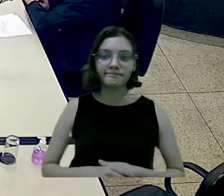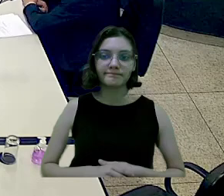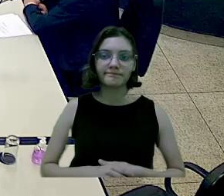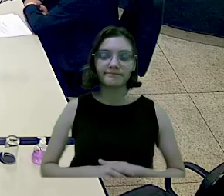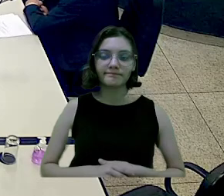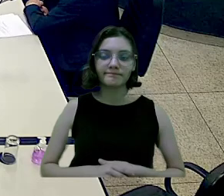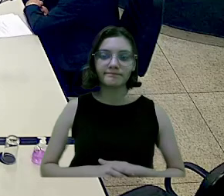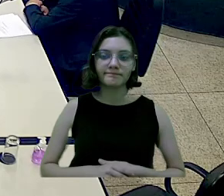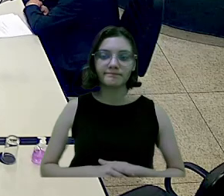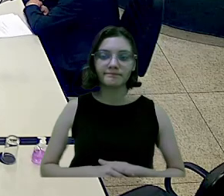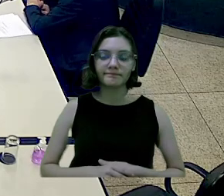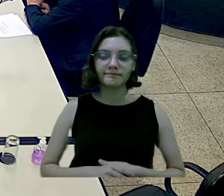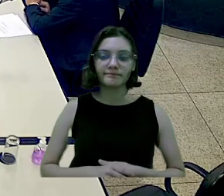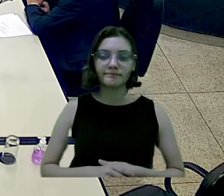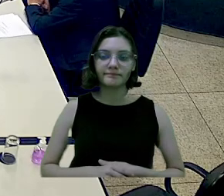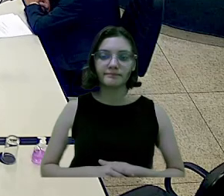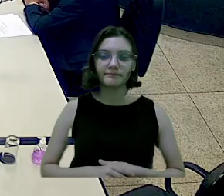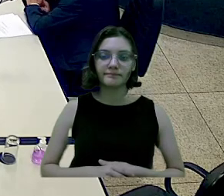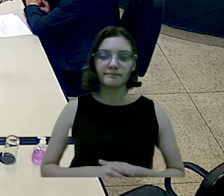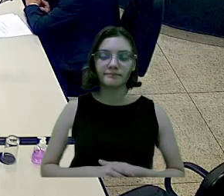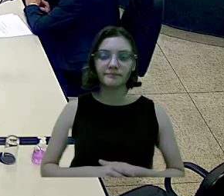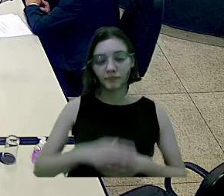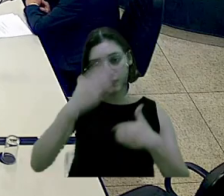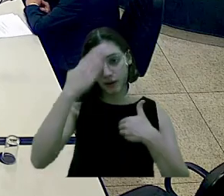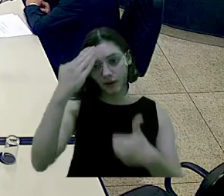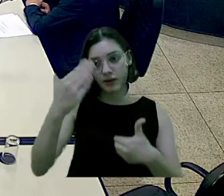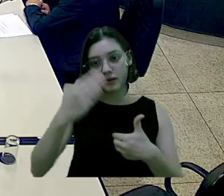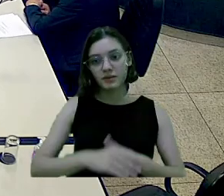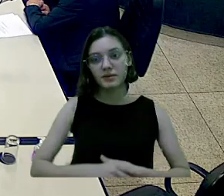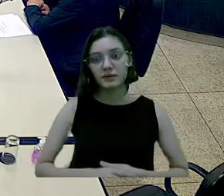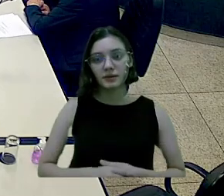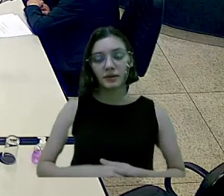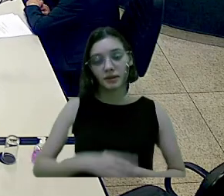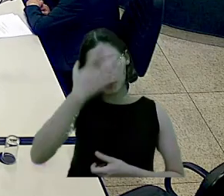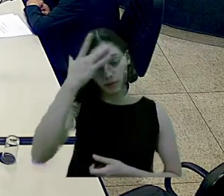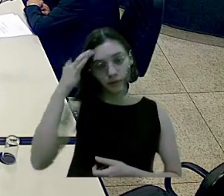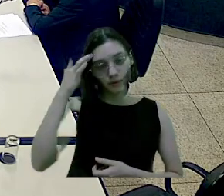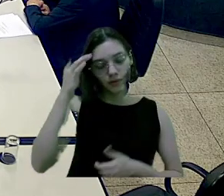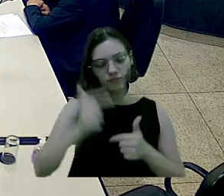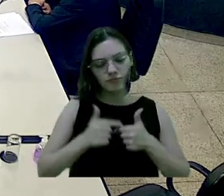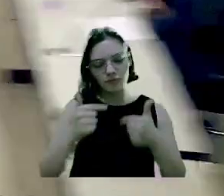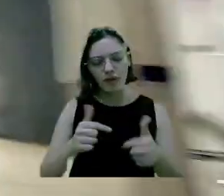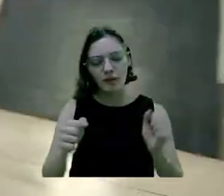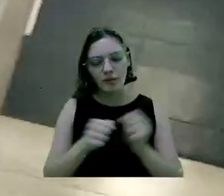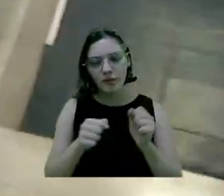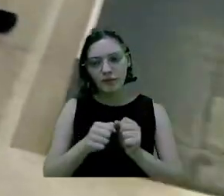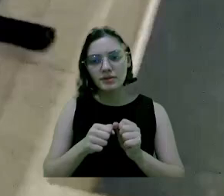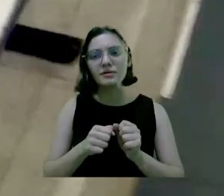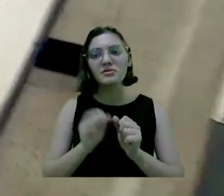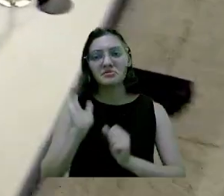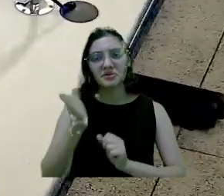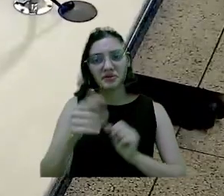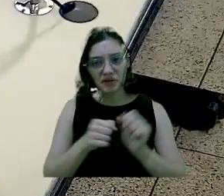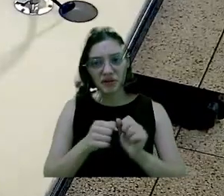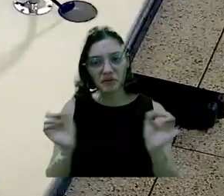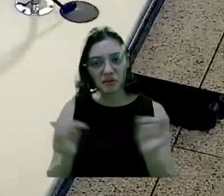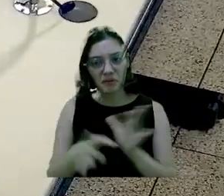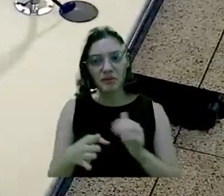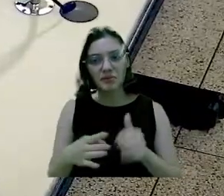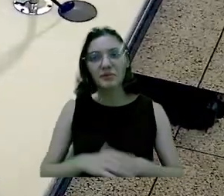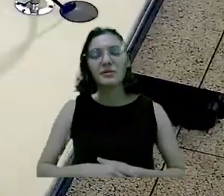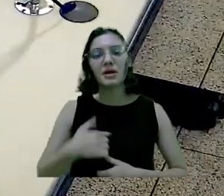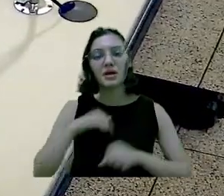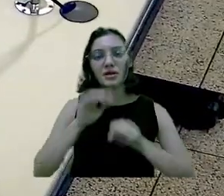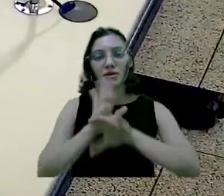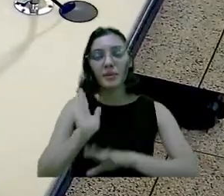Então, é, daí, eu agradecer o Bode lá e o pessoal que empenharam para fazer lá, mas foi, está feito já,